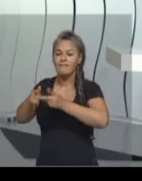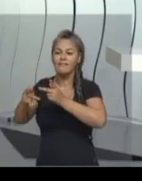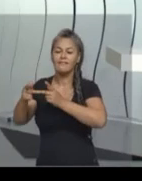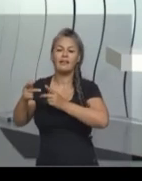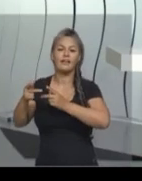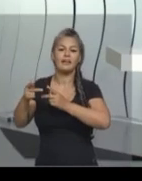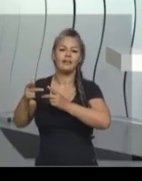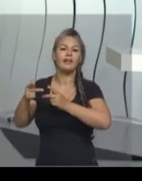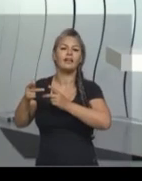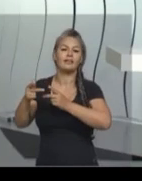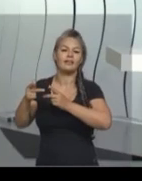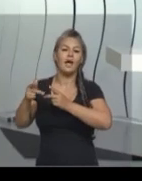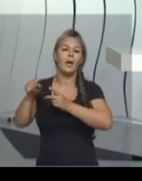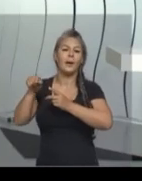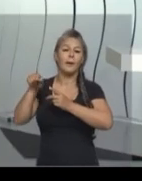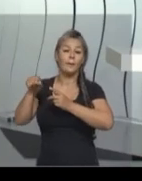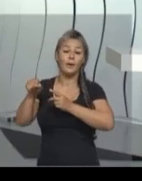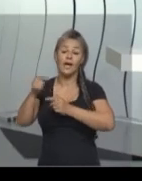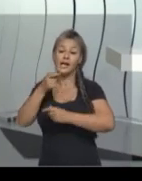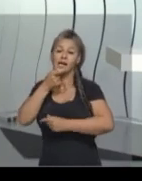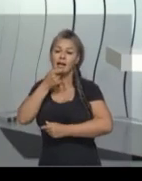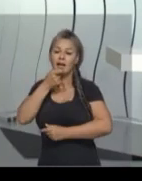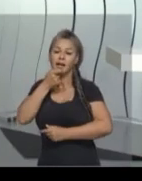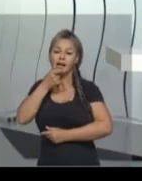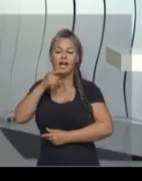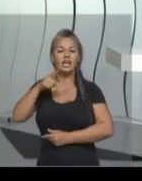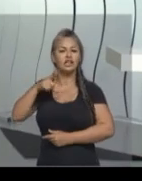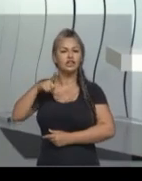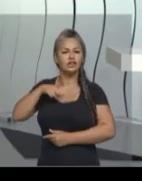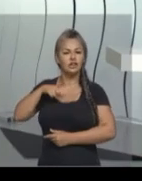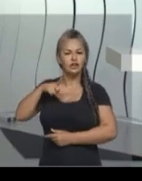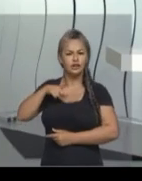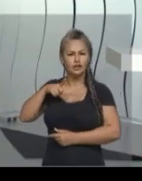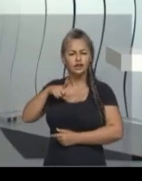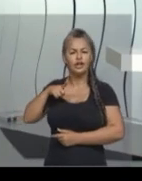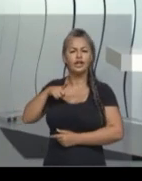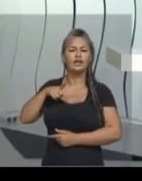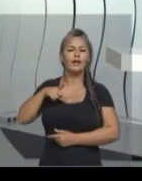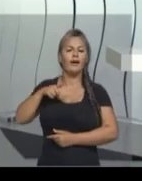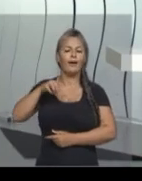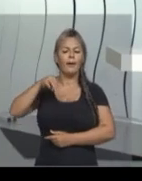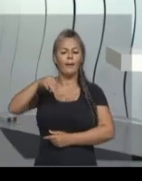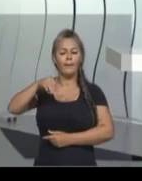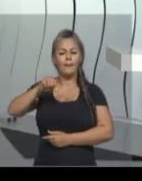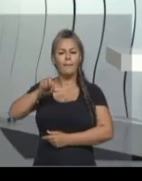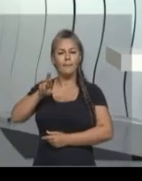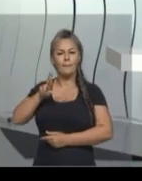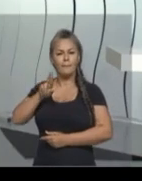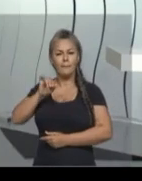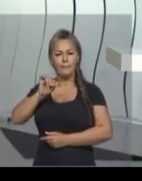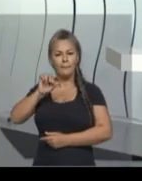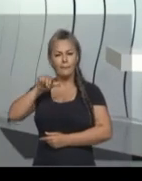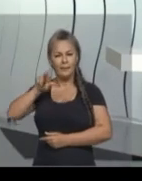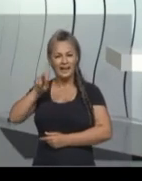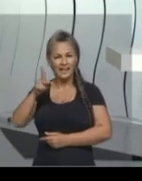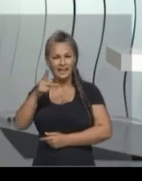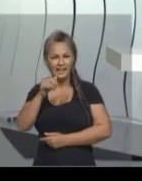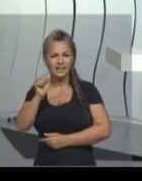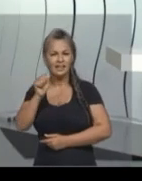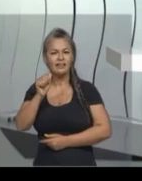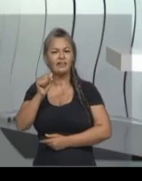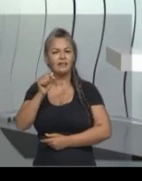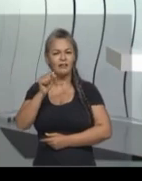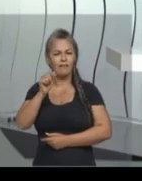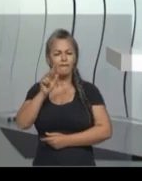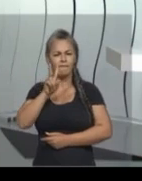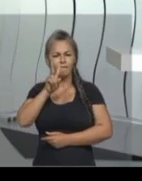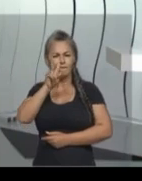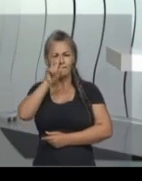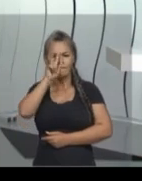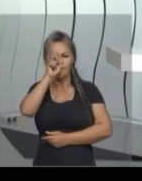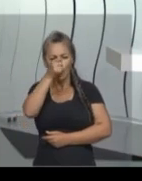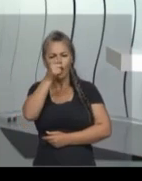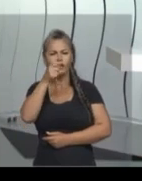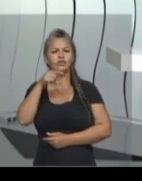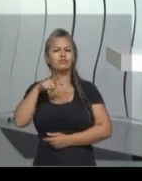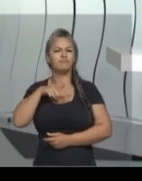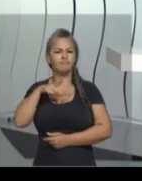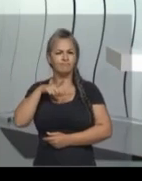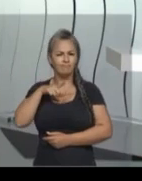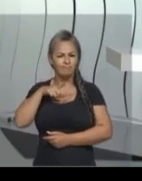poderosa do mundo. Por isso, os navios franceses não conseguiam invadir a Inglaterra.